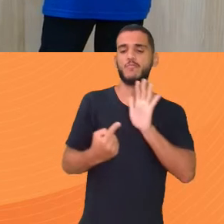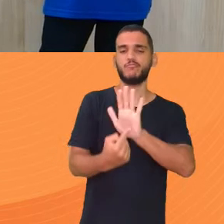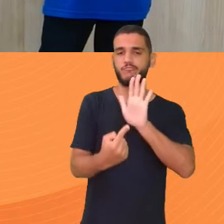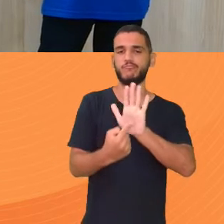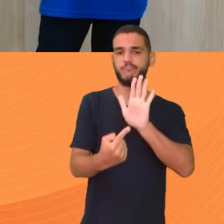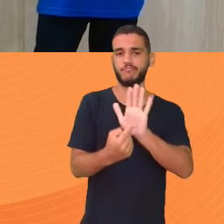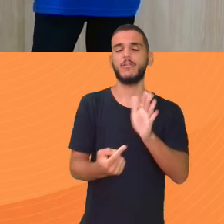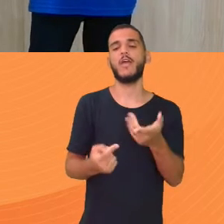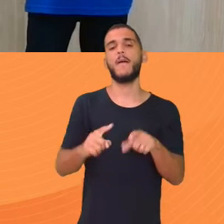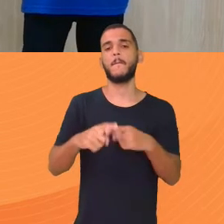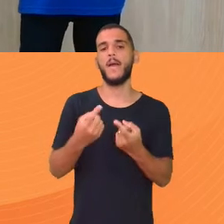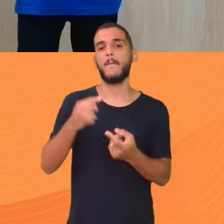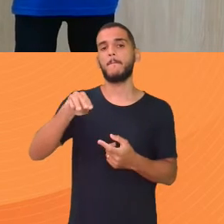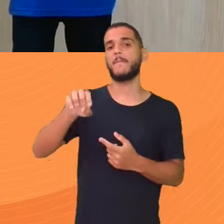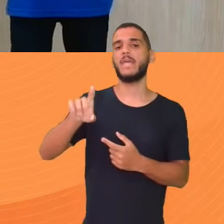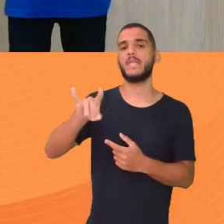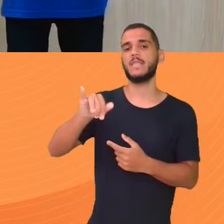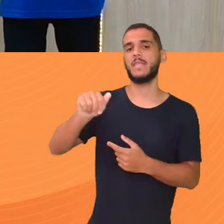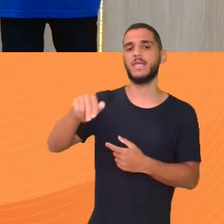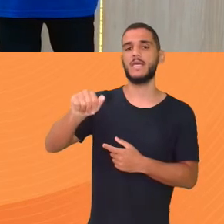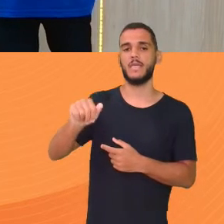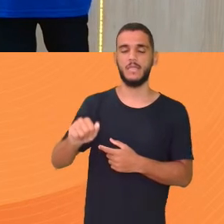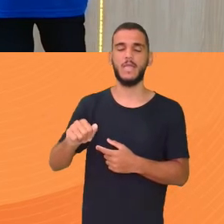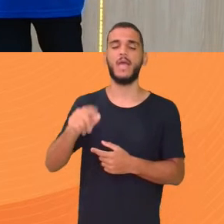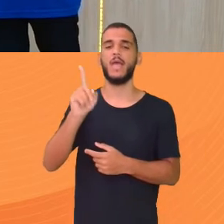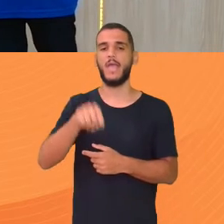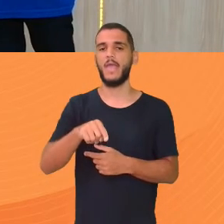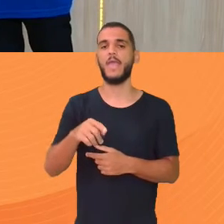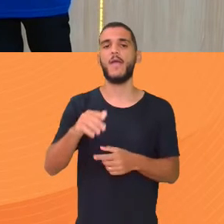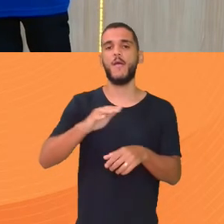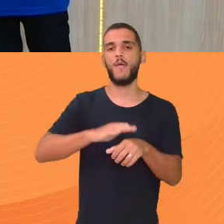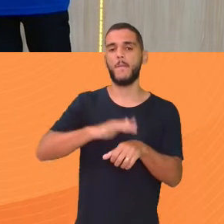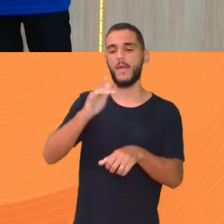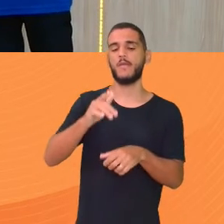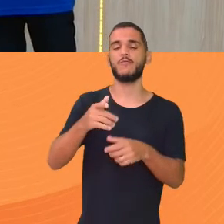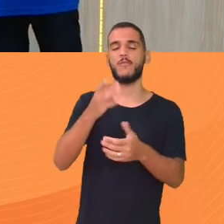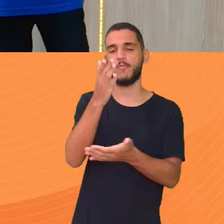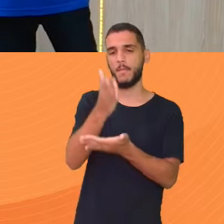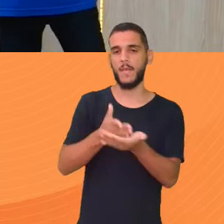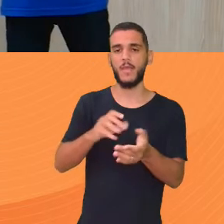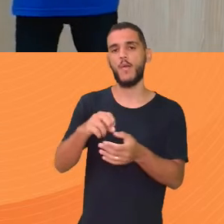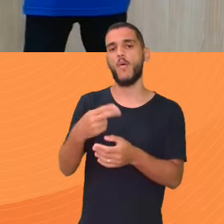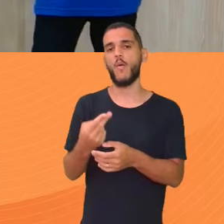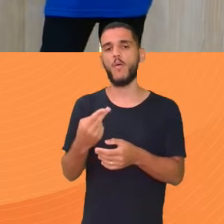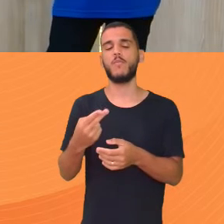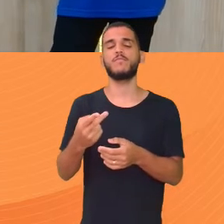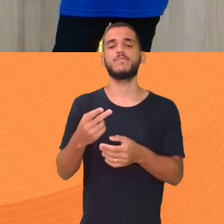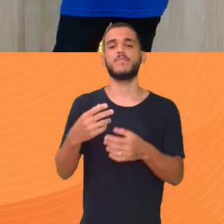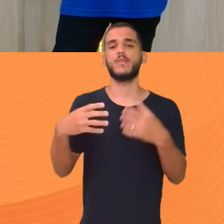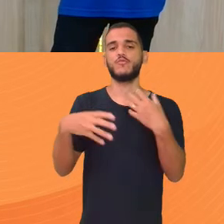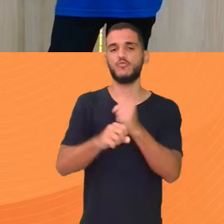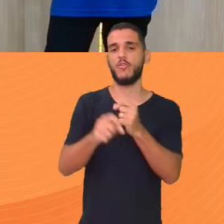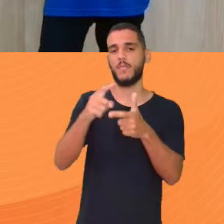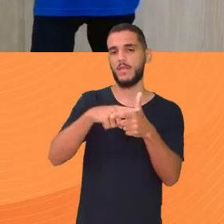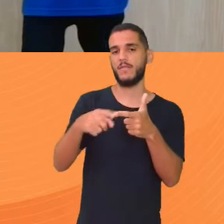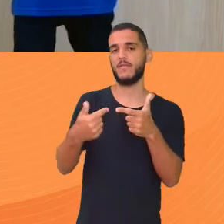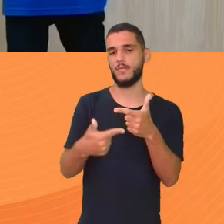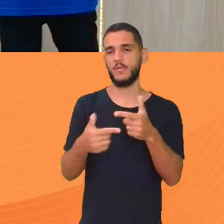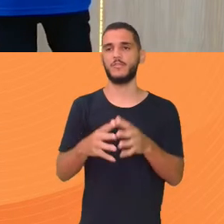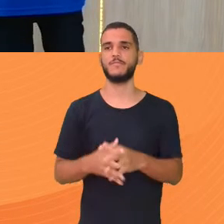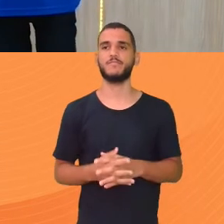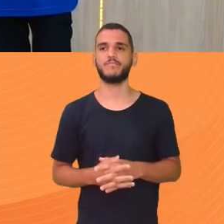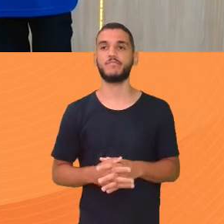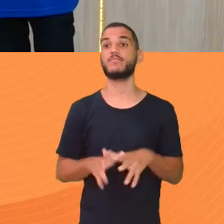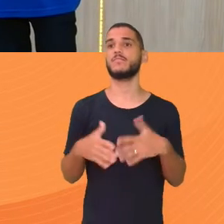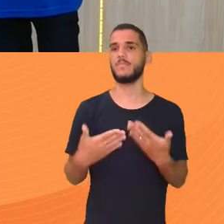Coloca em ordem Os dois do meio Soma E divide Por 2 Vamos praticar um pouco Vamos perceber aí Aqui estão as idades De um